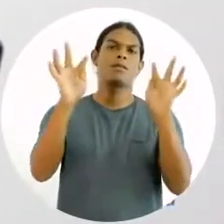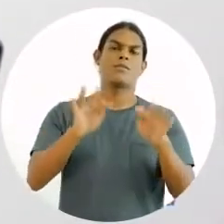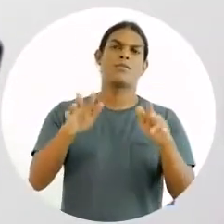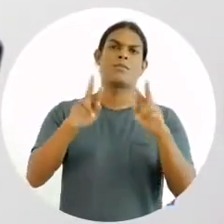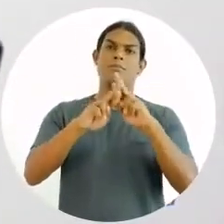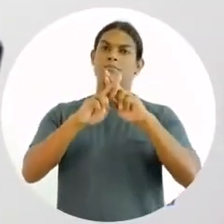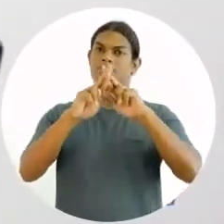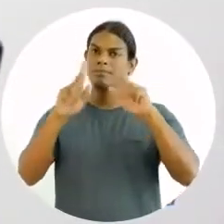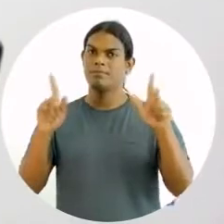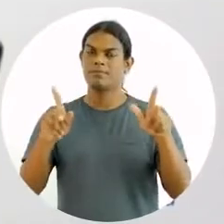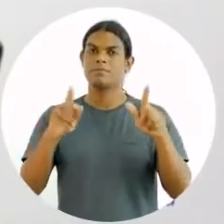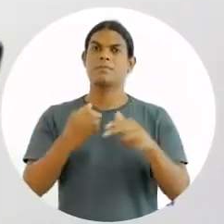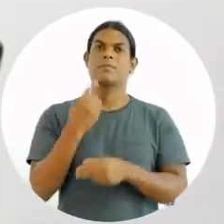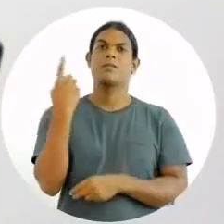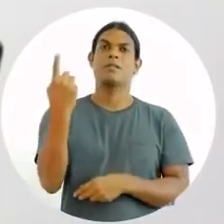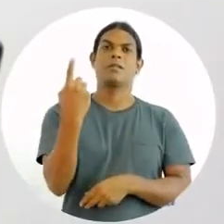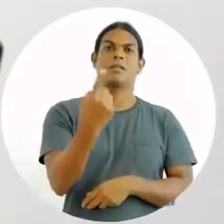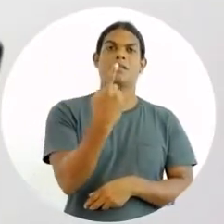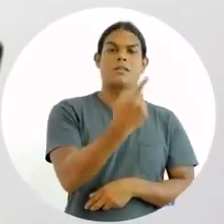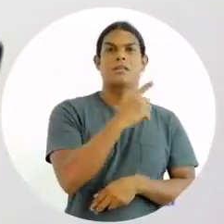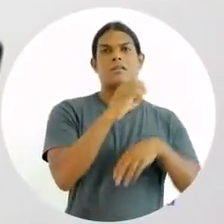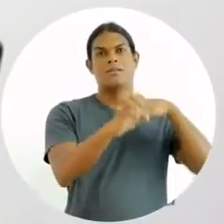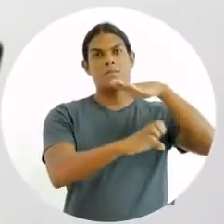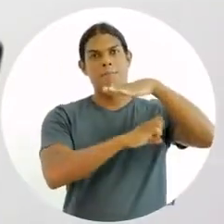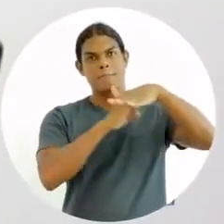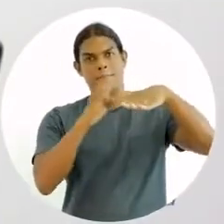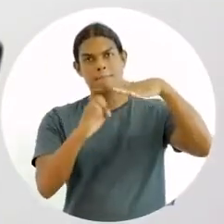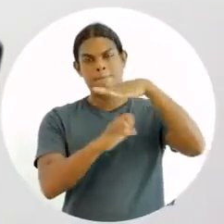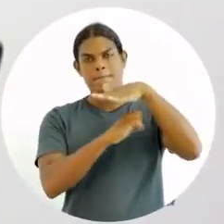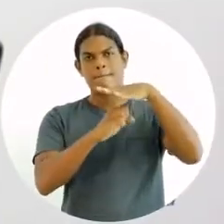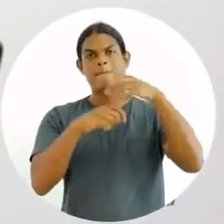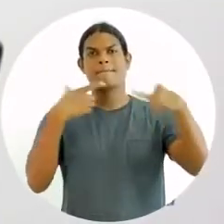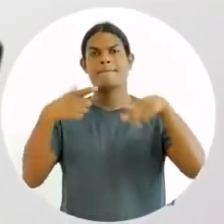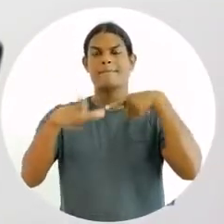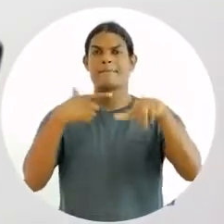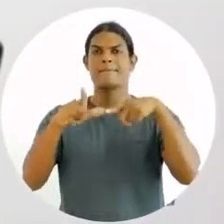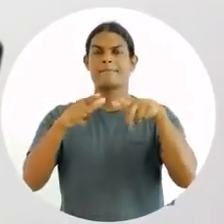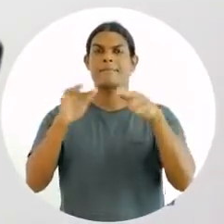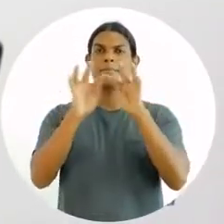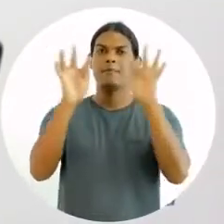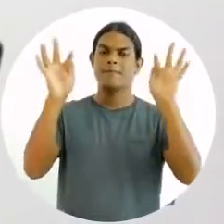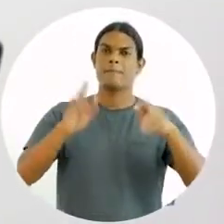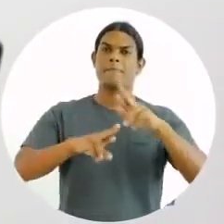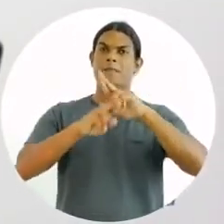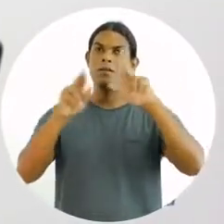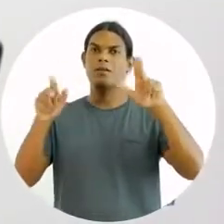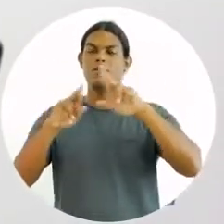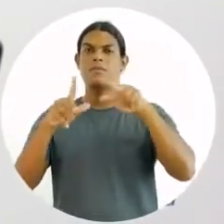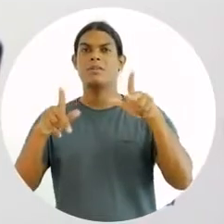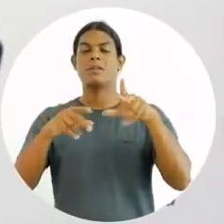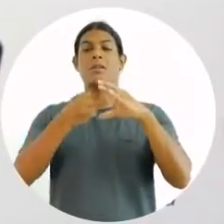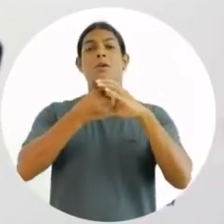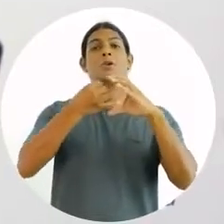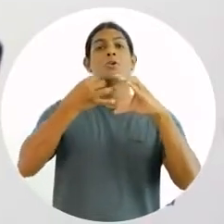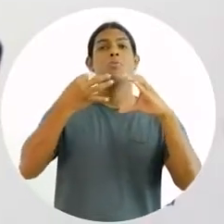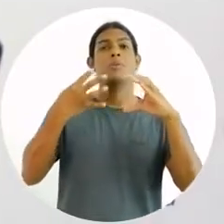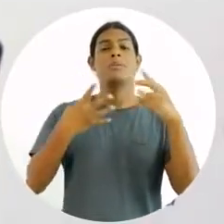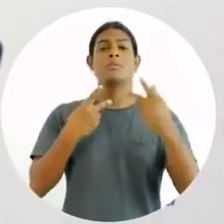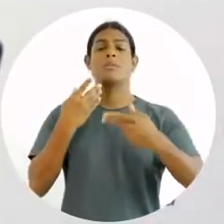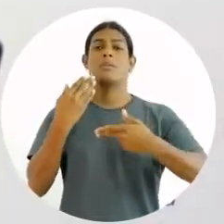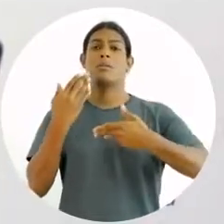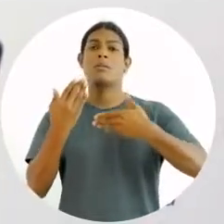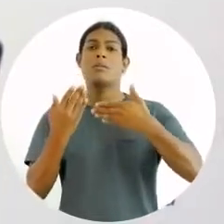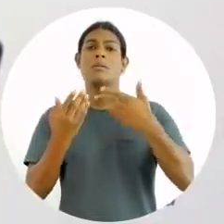forma diferente. Cada organização, ela é única nos seus procedimentos. E para a gente caracterizar alguns